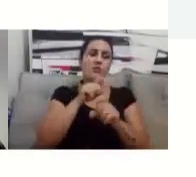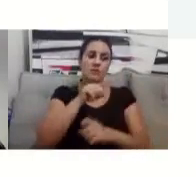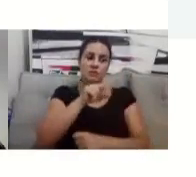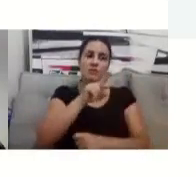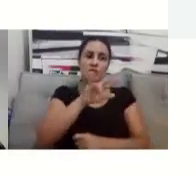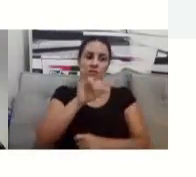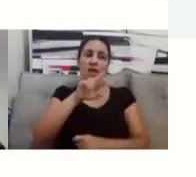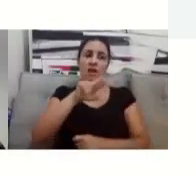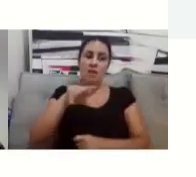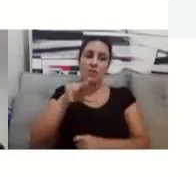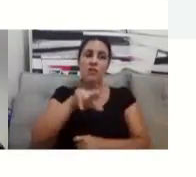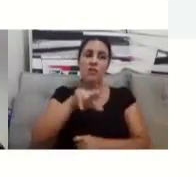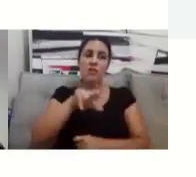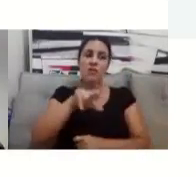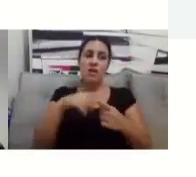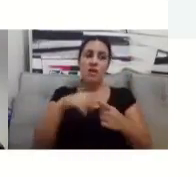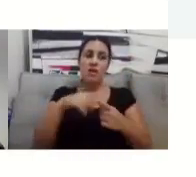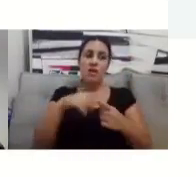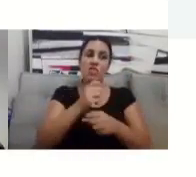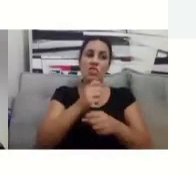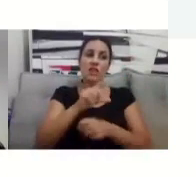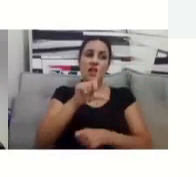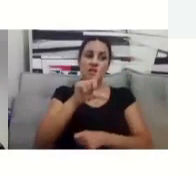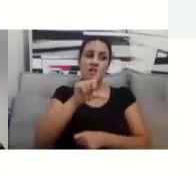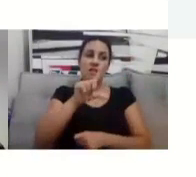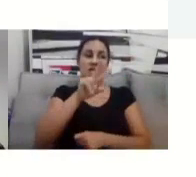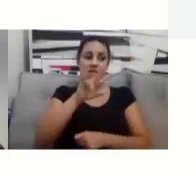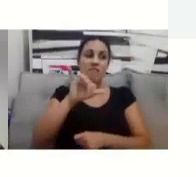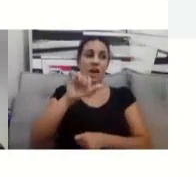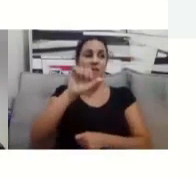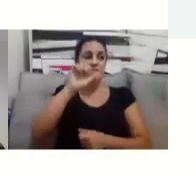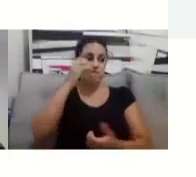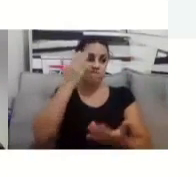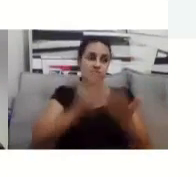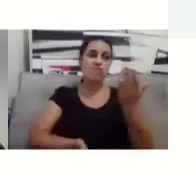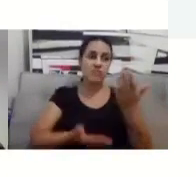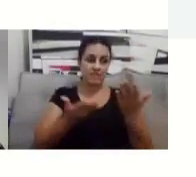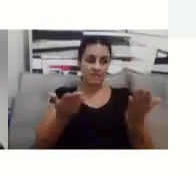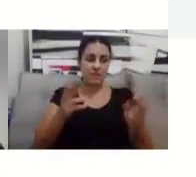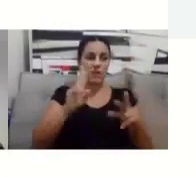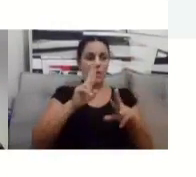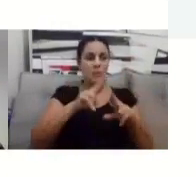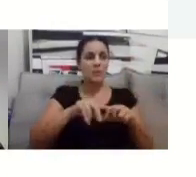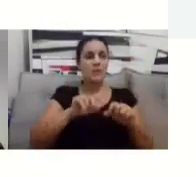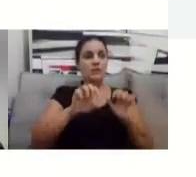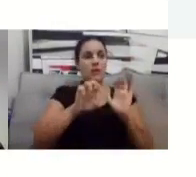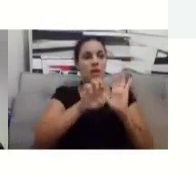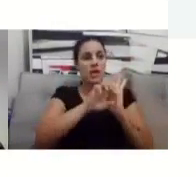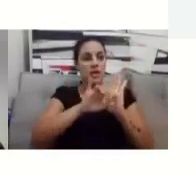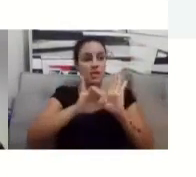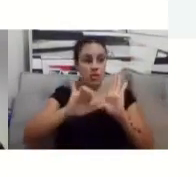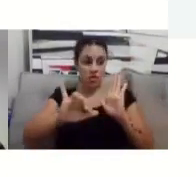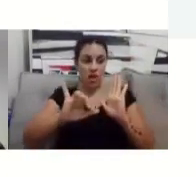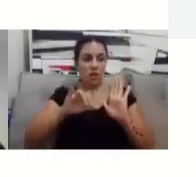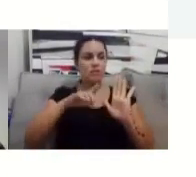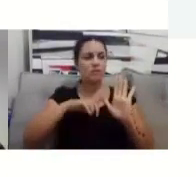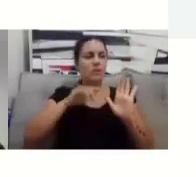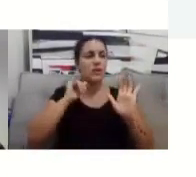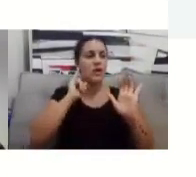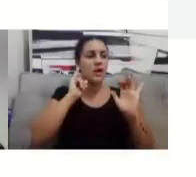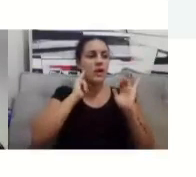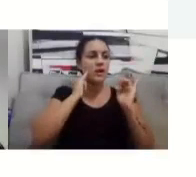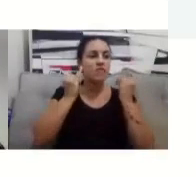Por isso que já no edital a gente fala que existe esses 20% de aulas presenciais que são